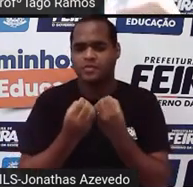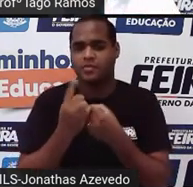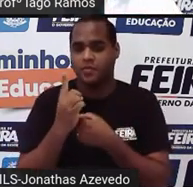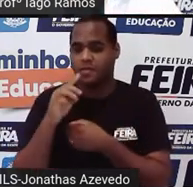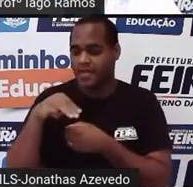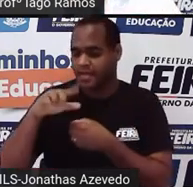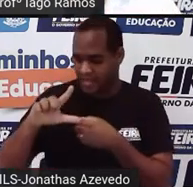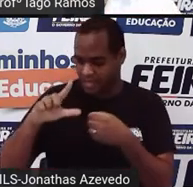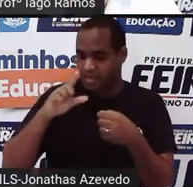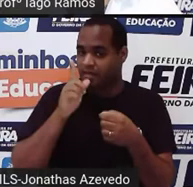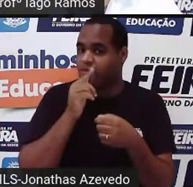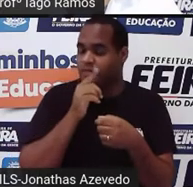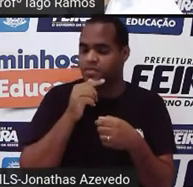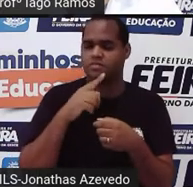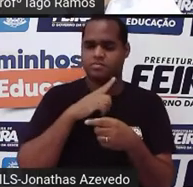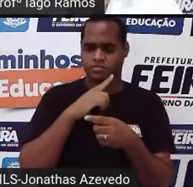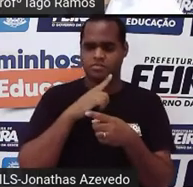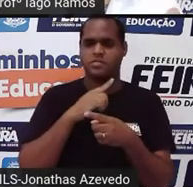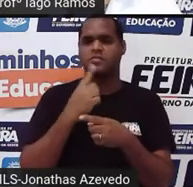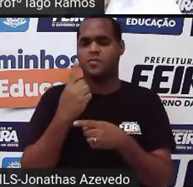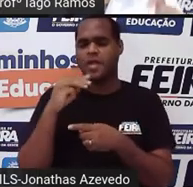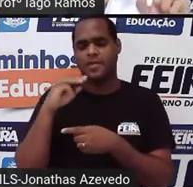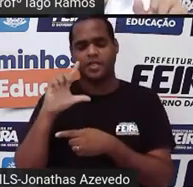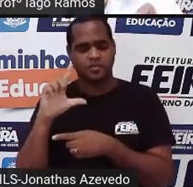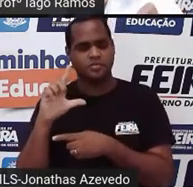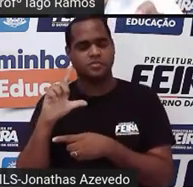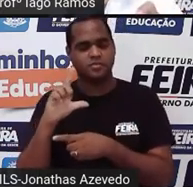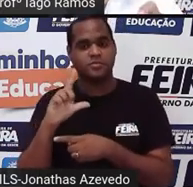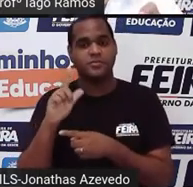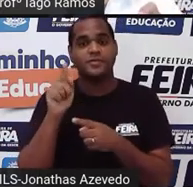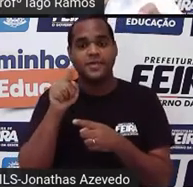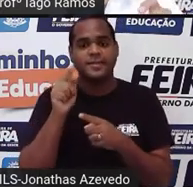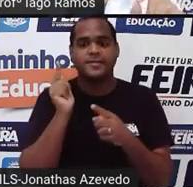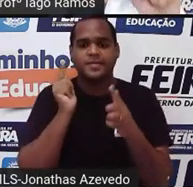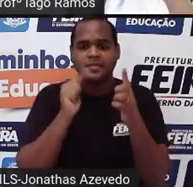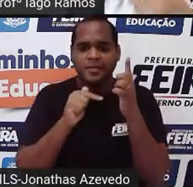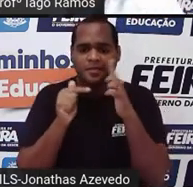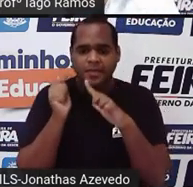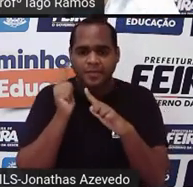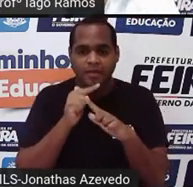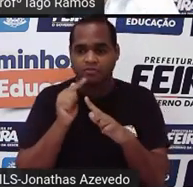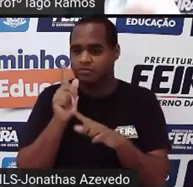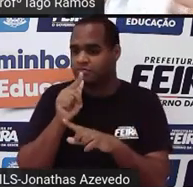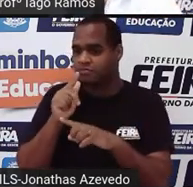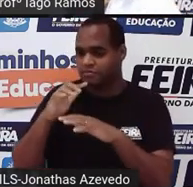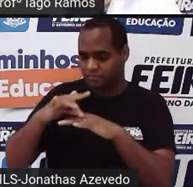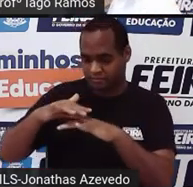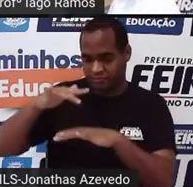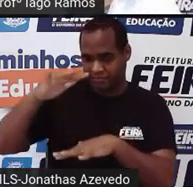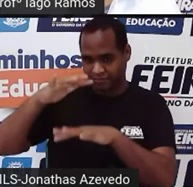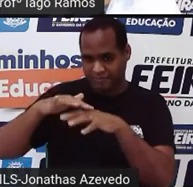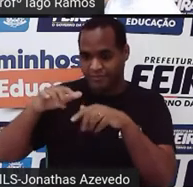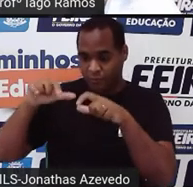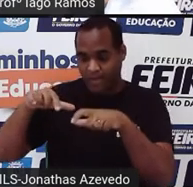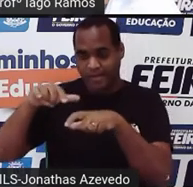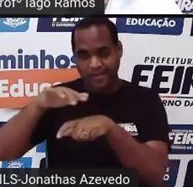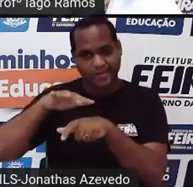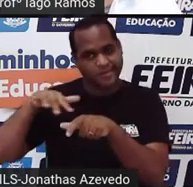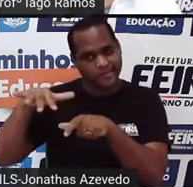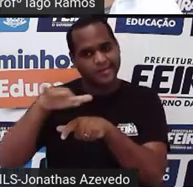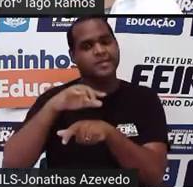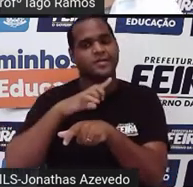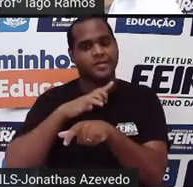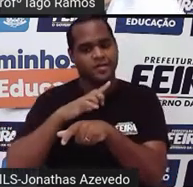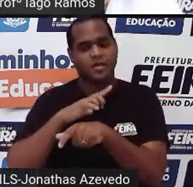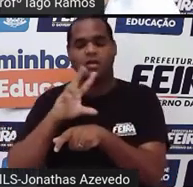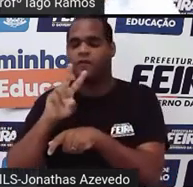mililitro de água, você consegue preencher um espaço que tenha um